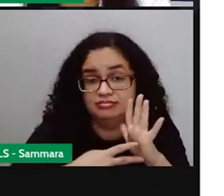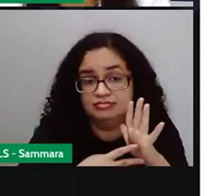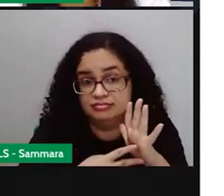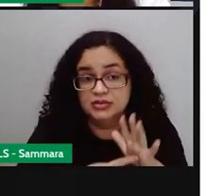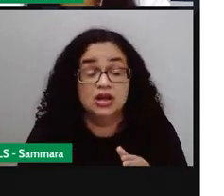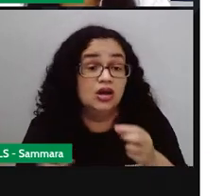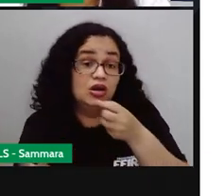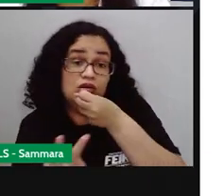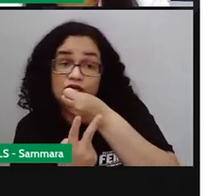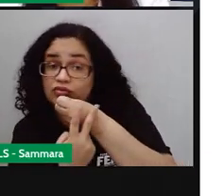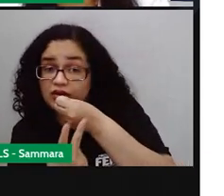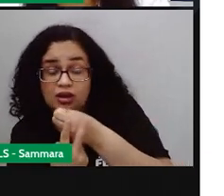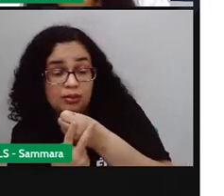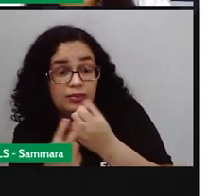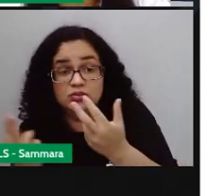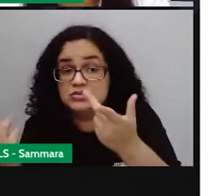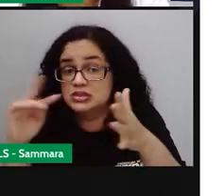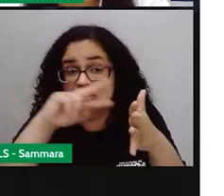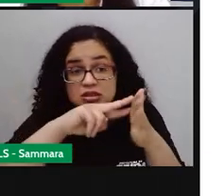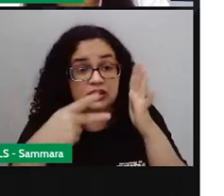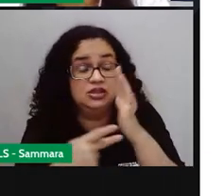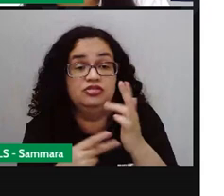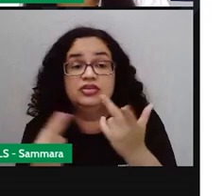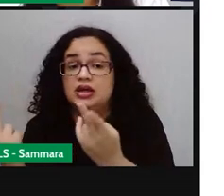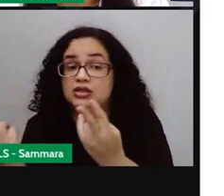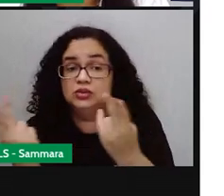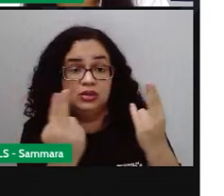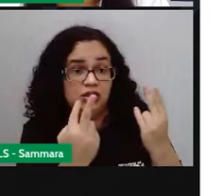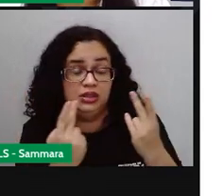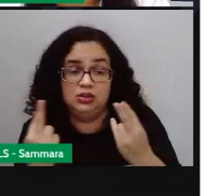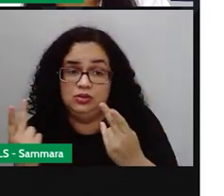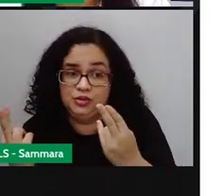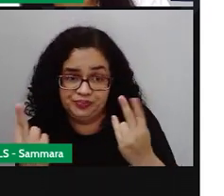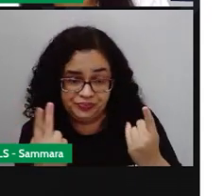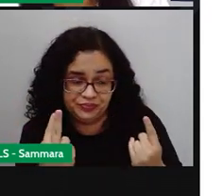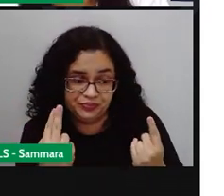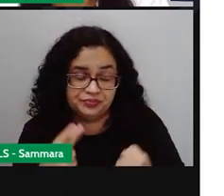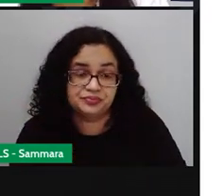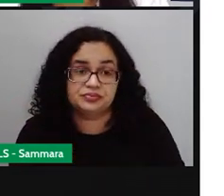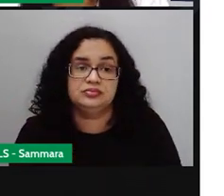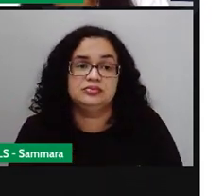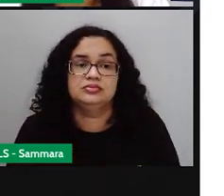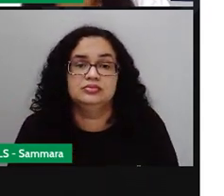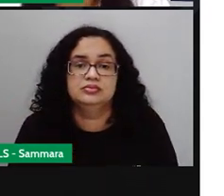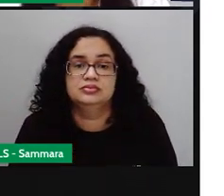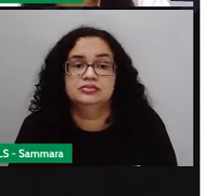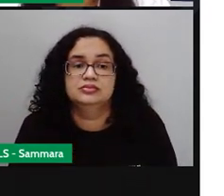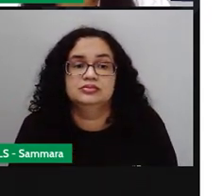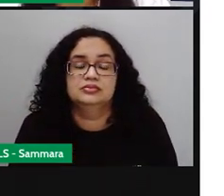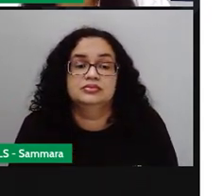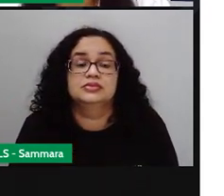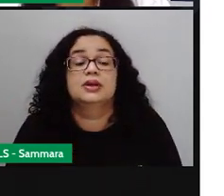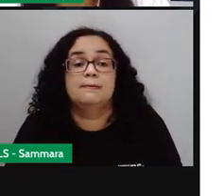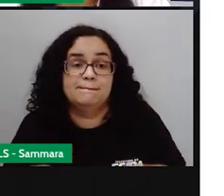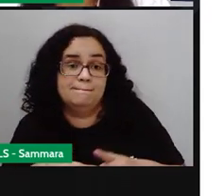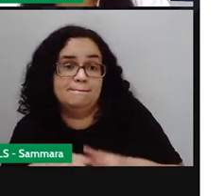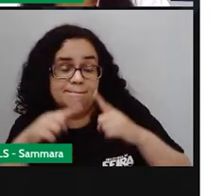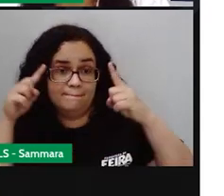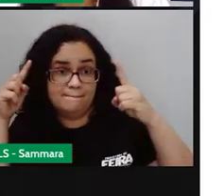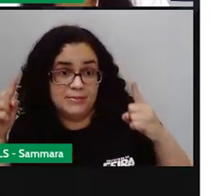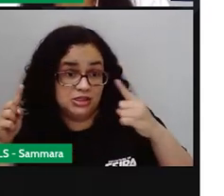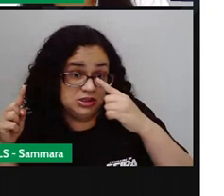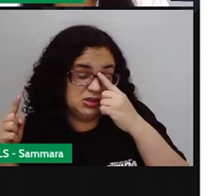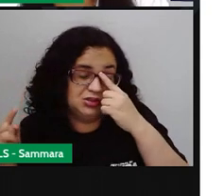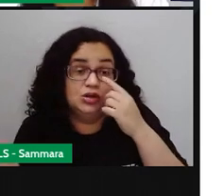O verbo é o ter, o verbo é cansar, o verbo é chamar e o verbo é amarrar. Mas, a